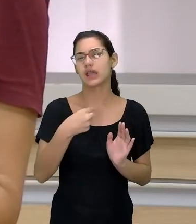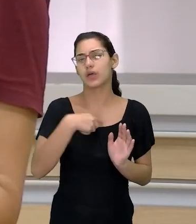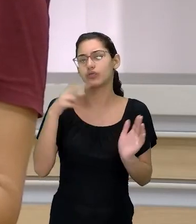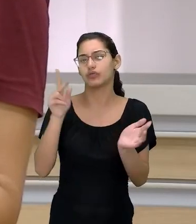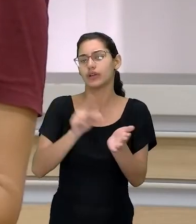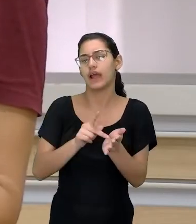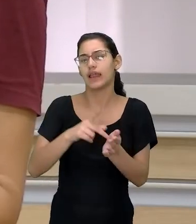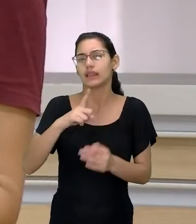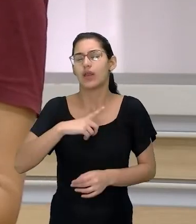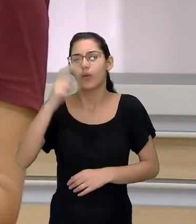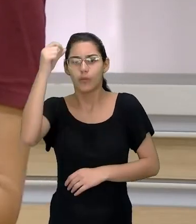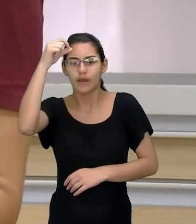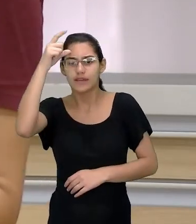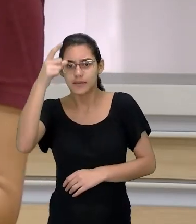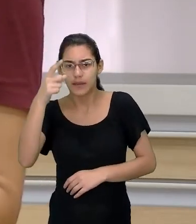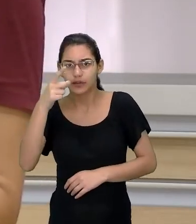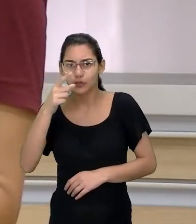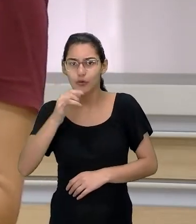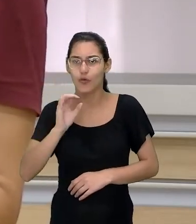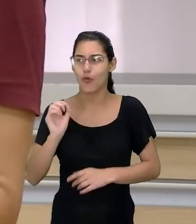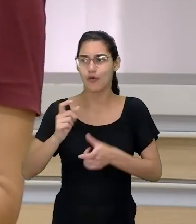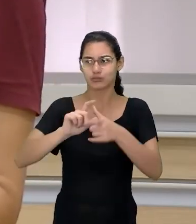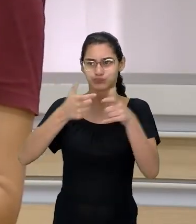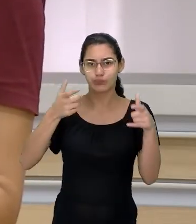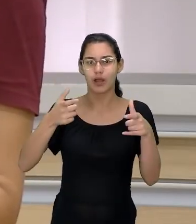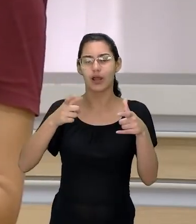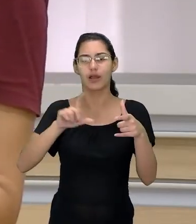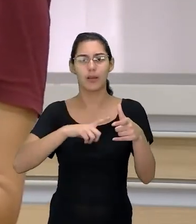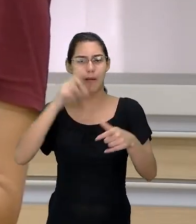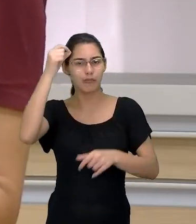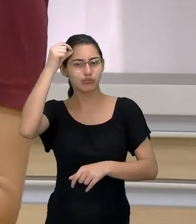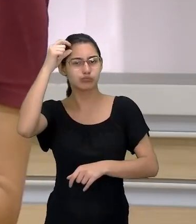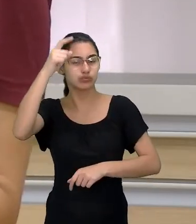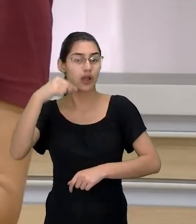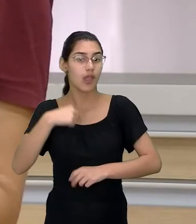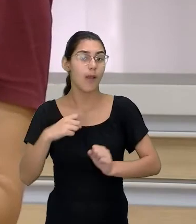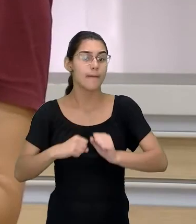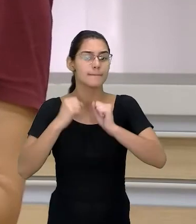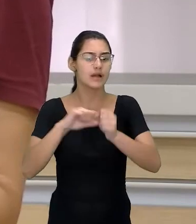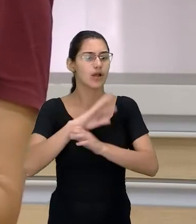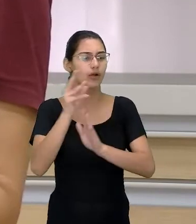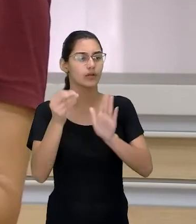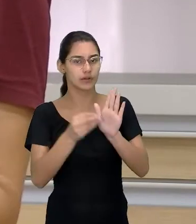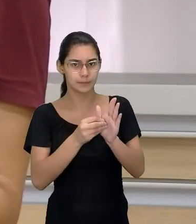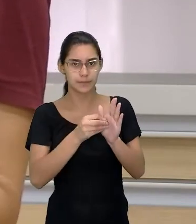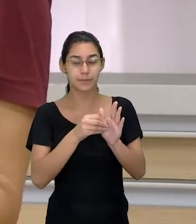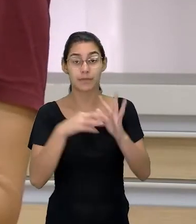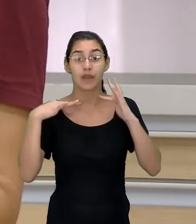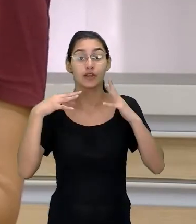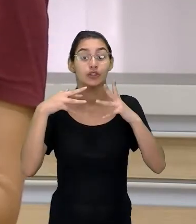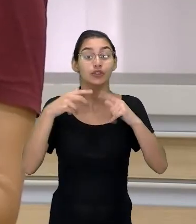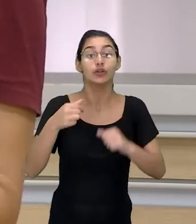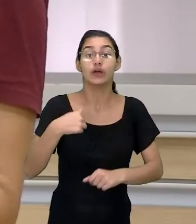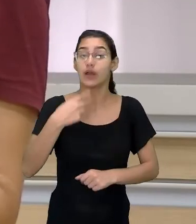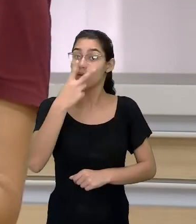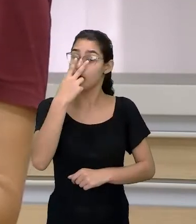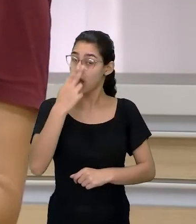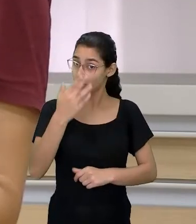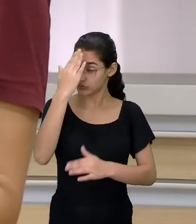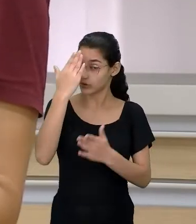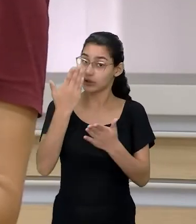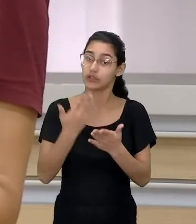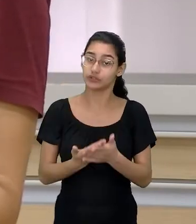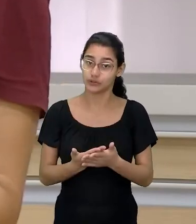realmente tenho conhecimento suficiente para que eu possa estabelecer que tudo que eu acho e